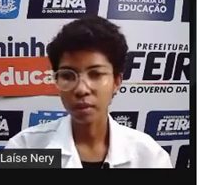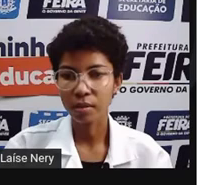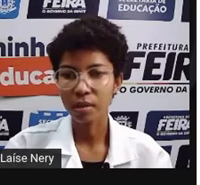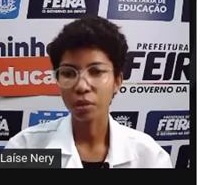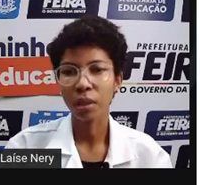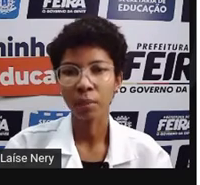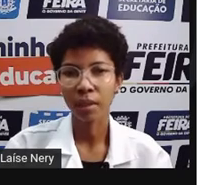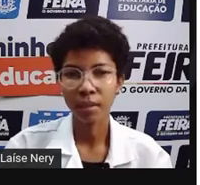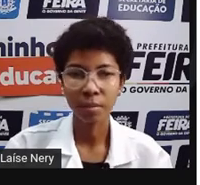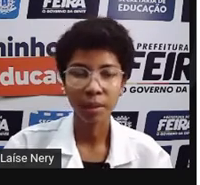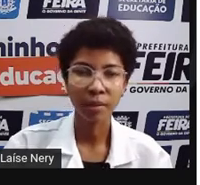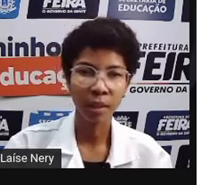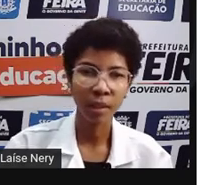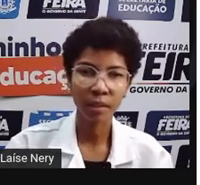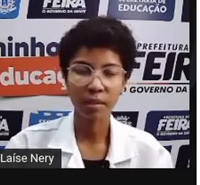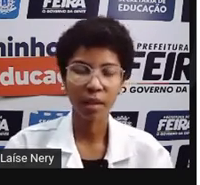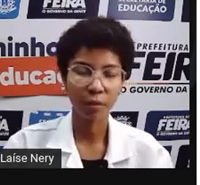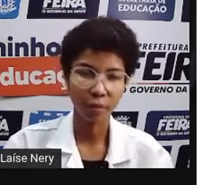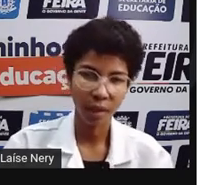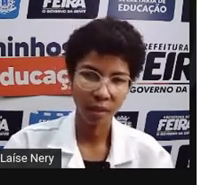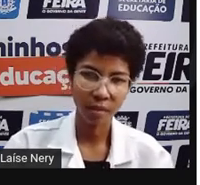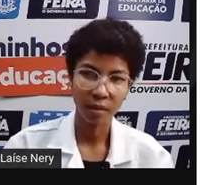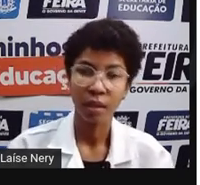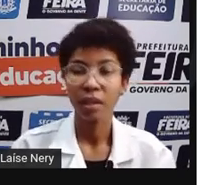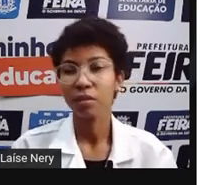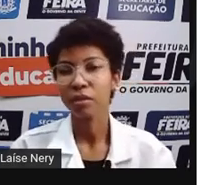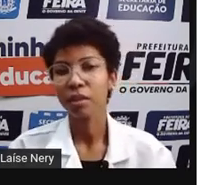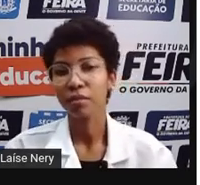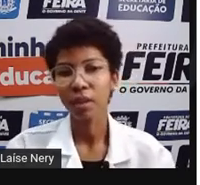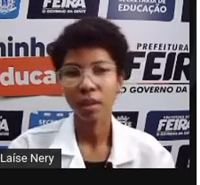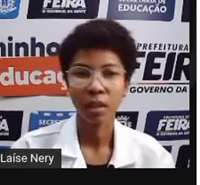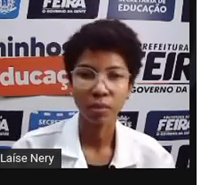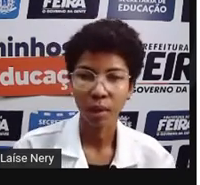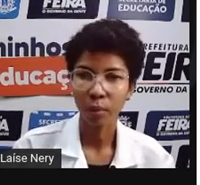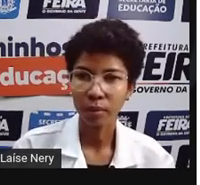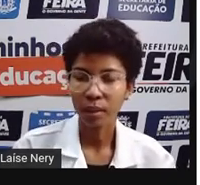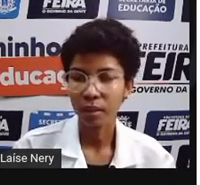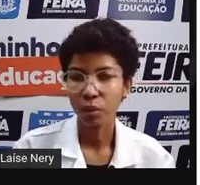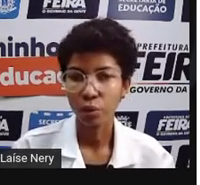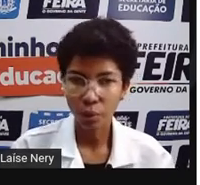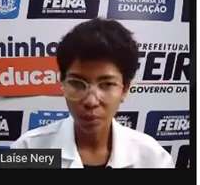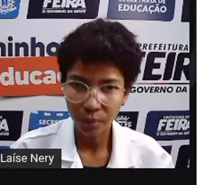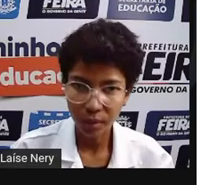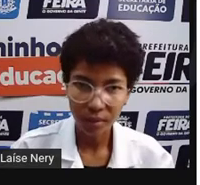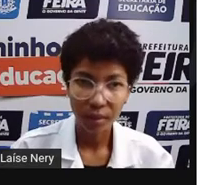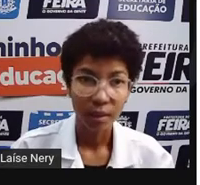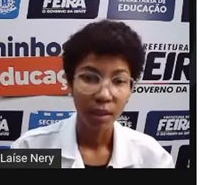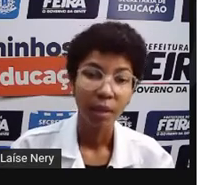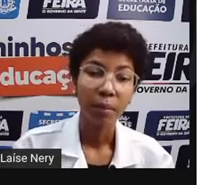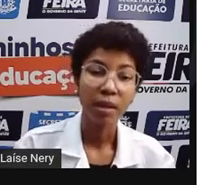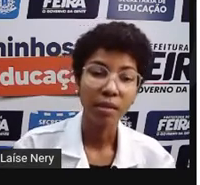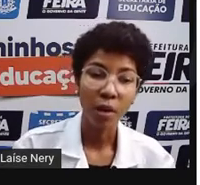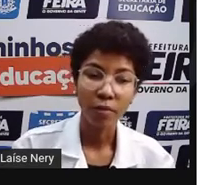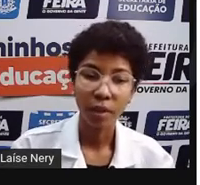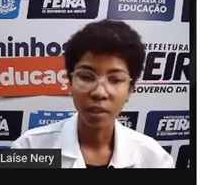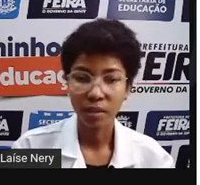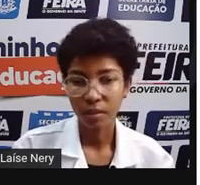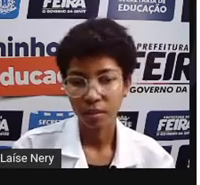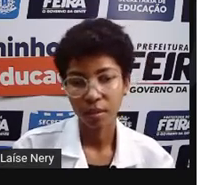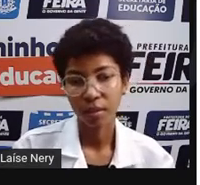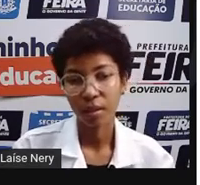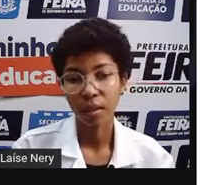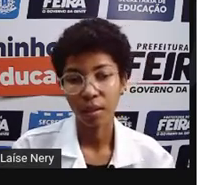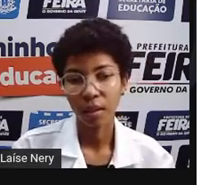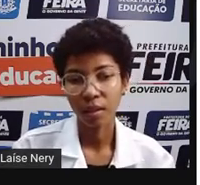funciona esse sistema aí das bandeiras tarifárias. Que você vê lá na sua conta de luz, mas talvez